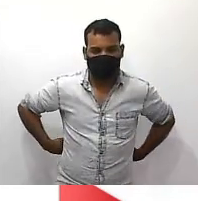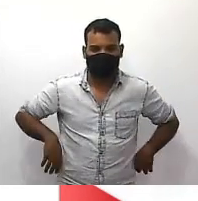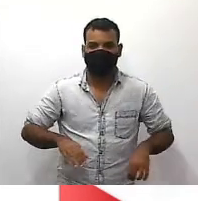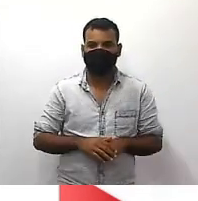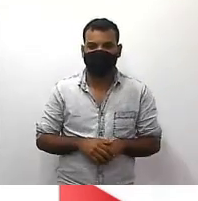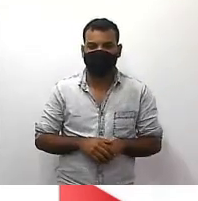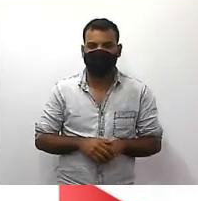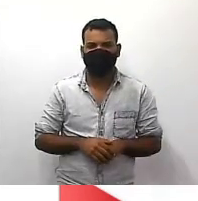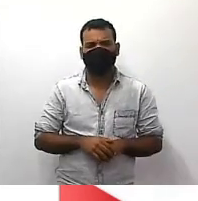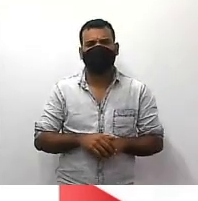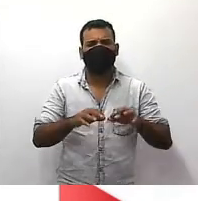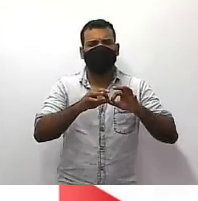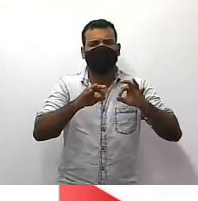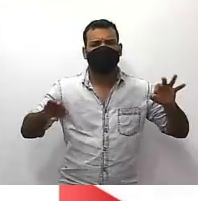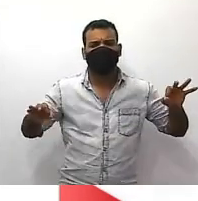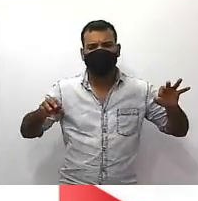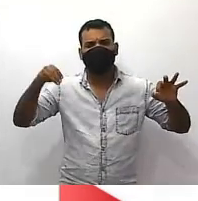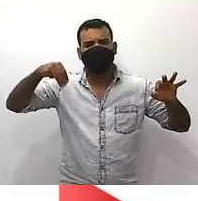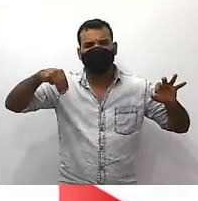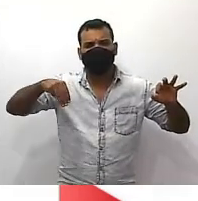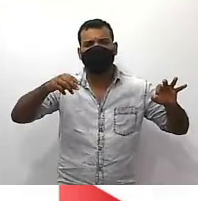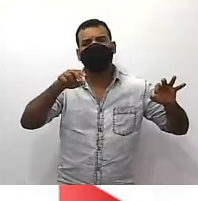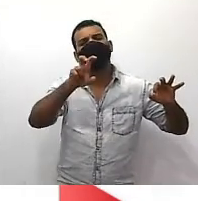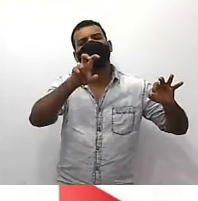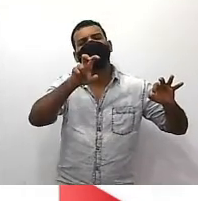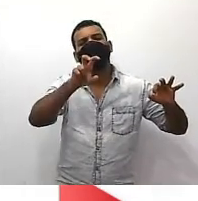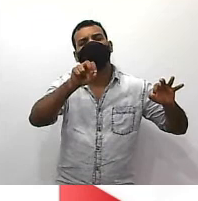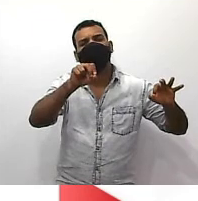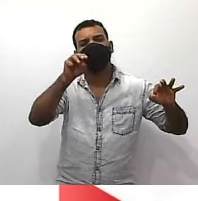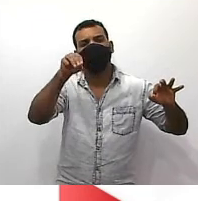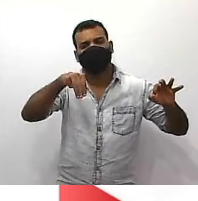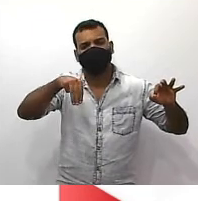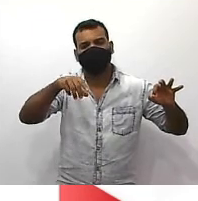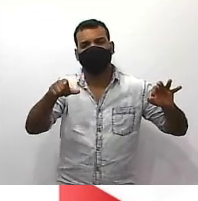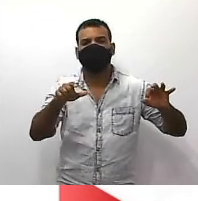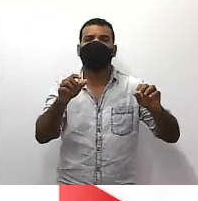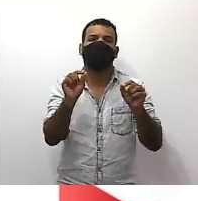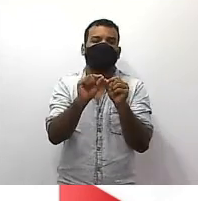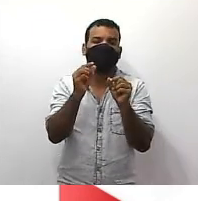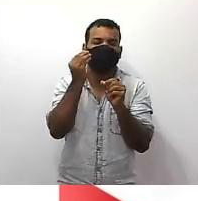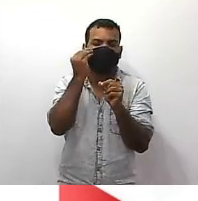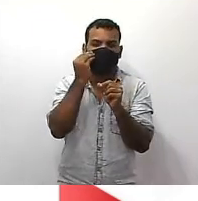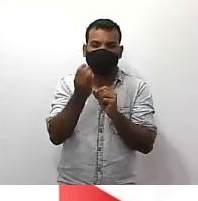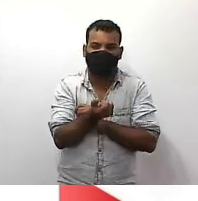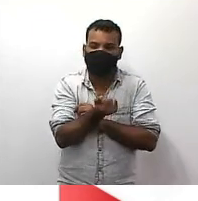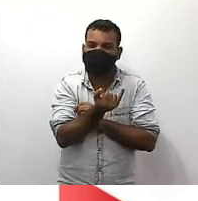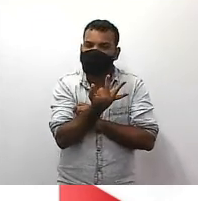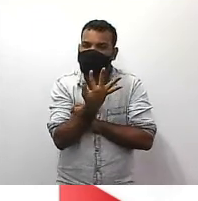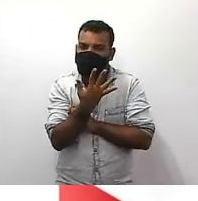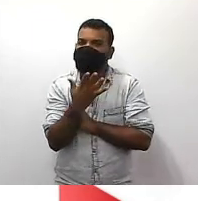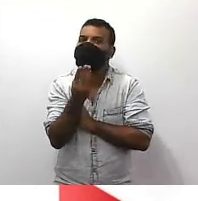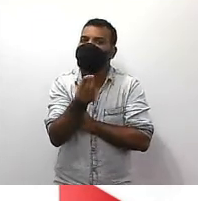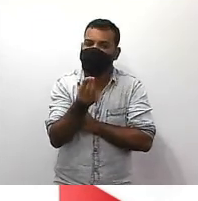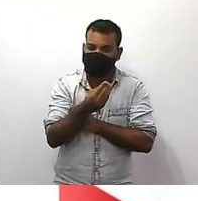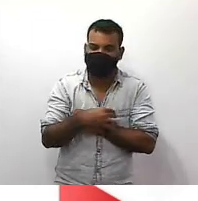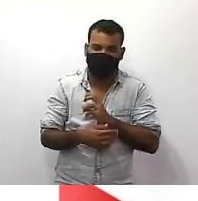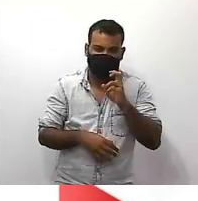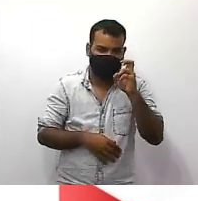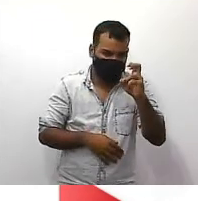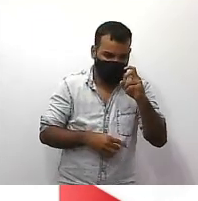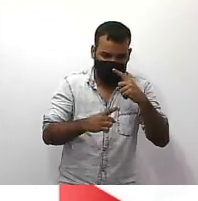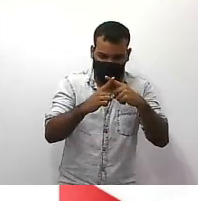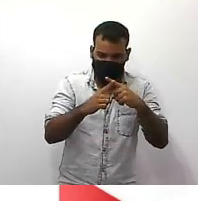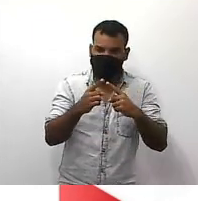quantos aventais conseguirá fazer com a quantidade de tecido que possui 5 mais meio metro 5